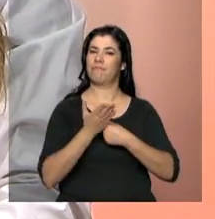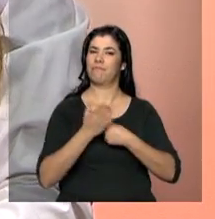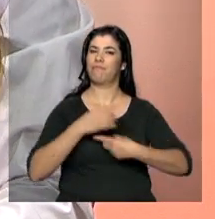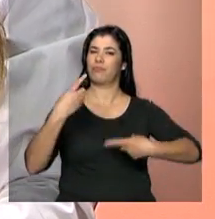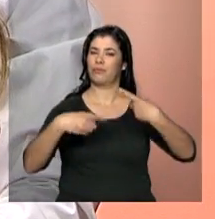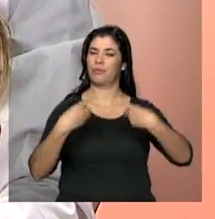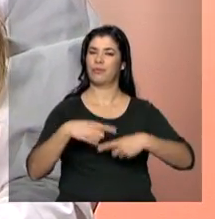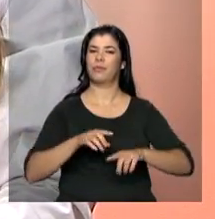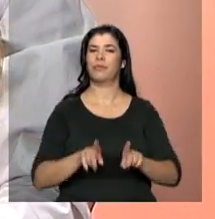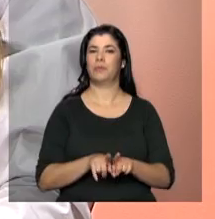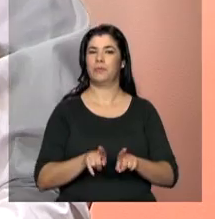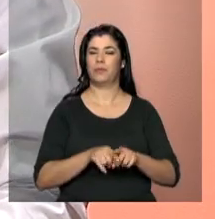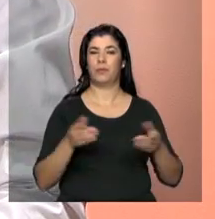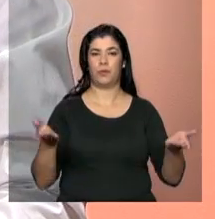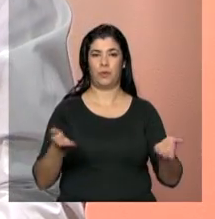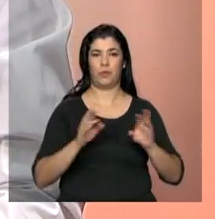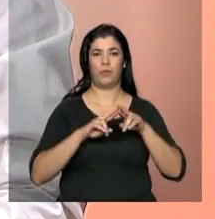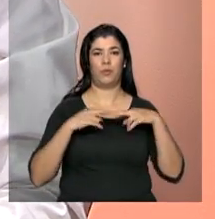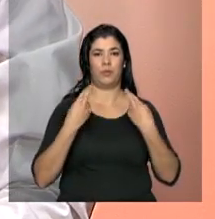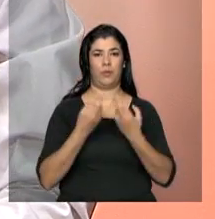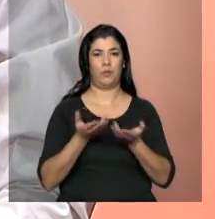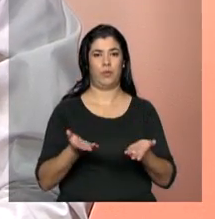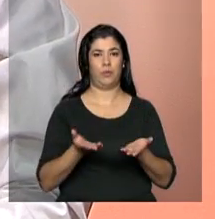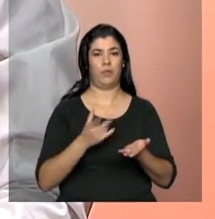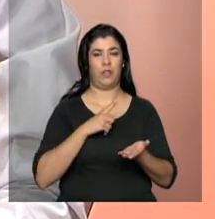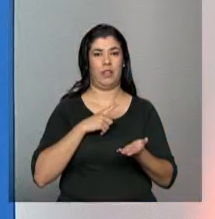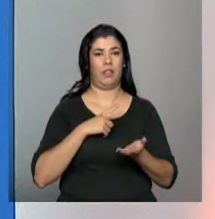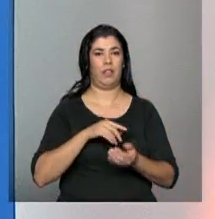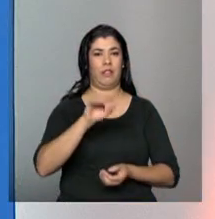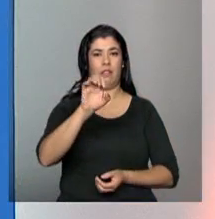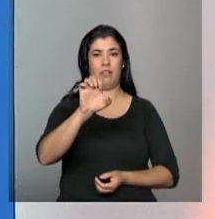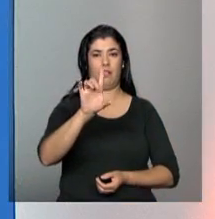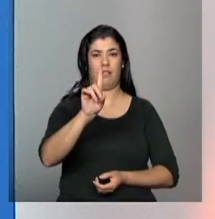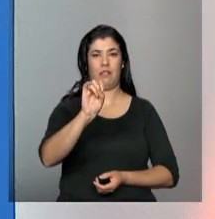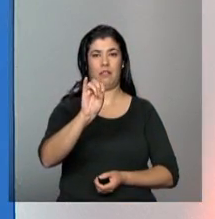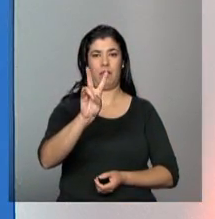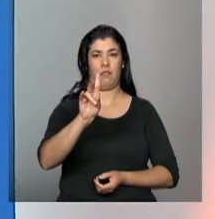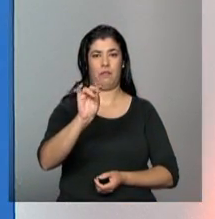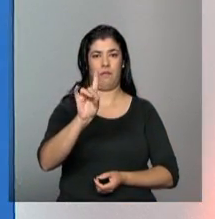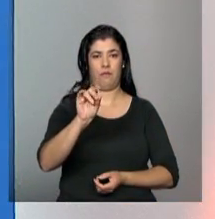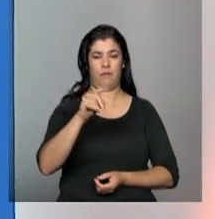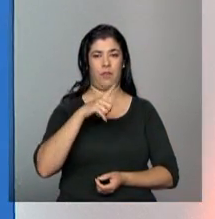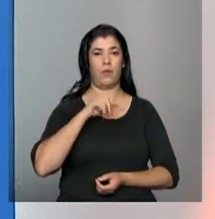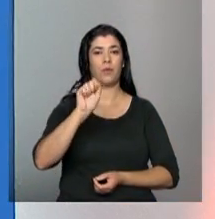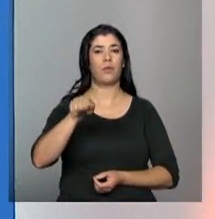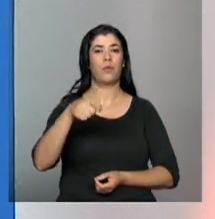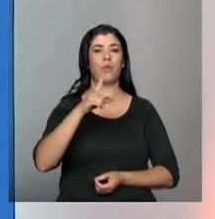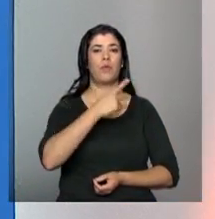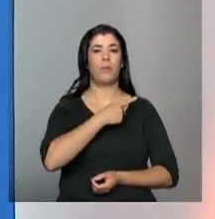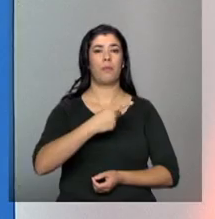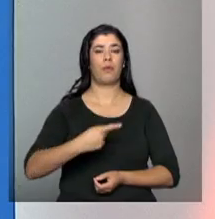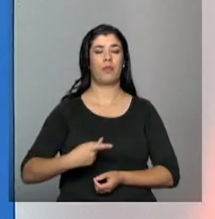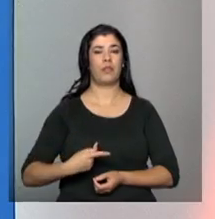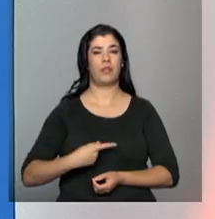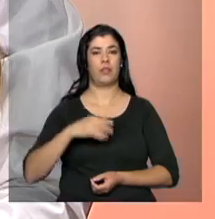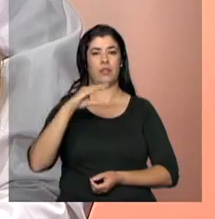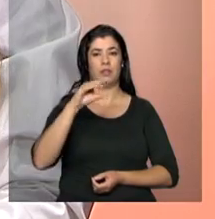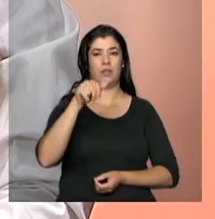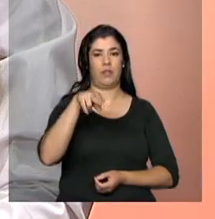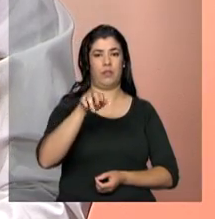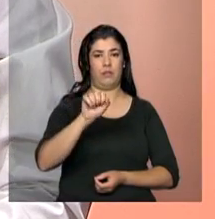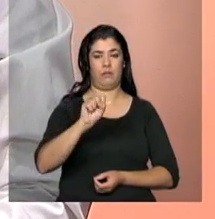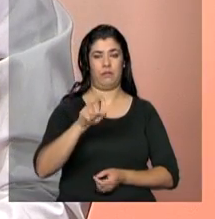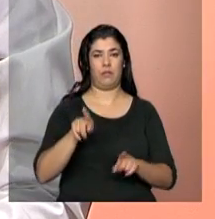debate. Conosco aqui no estúdio, novamente, temos Edivaldo da Silva Ramos, presidente do Conselho Nacional de Assistência Social,